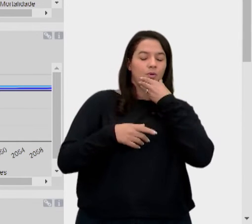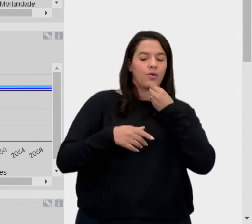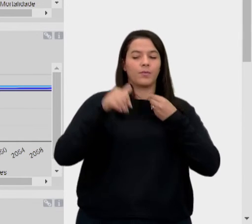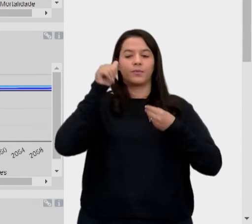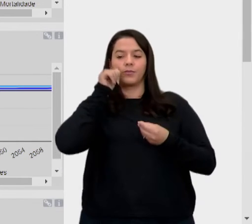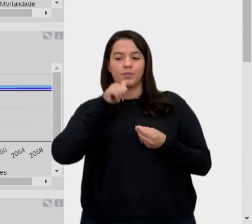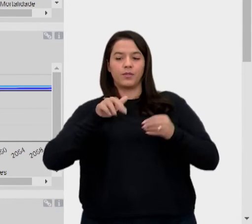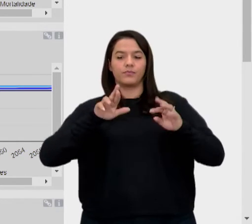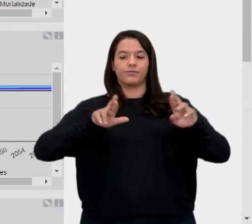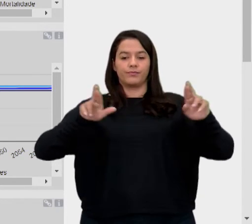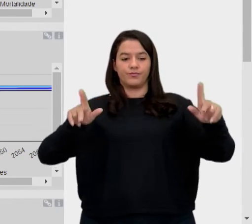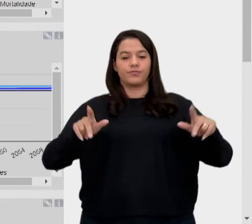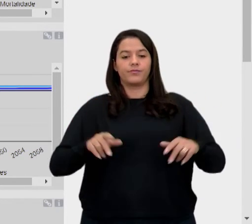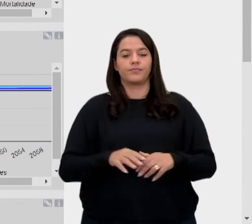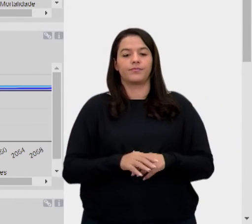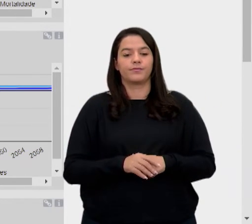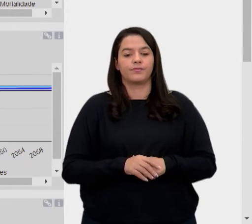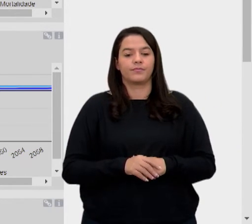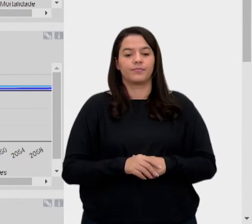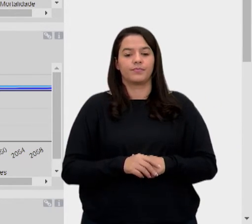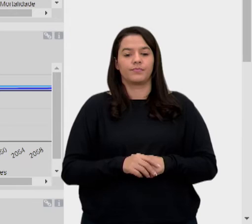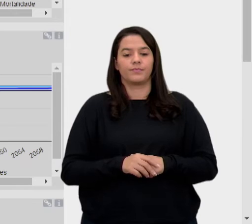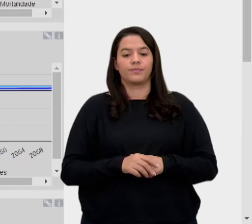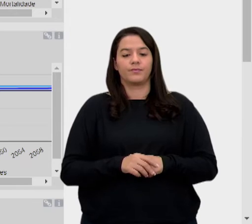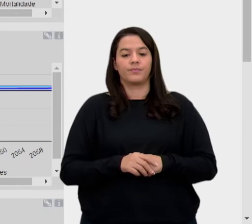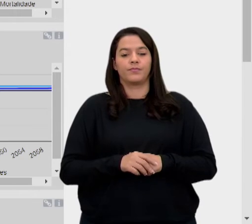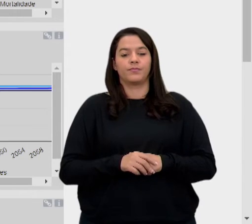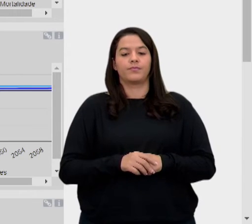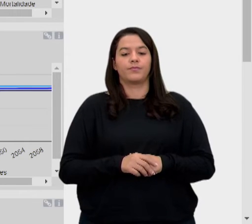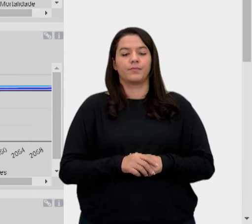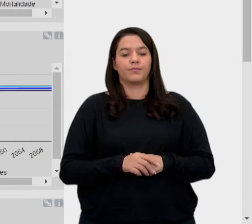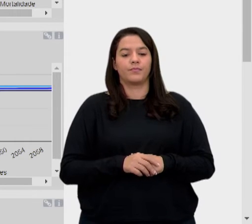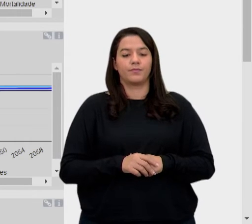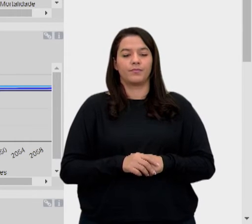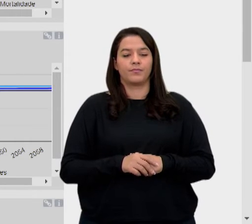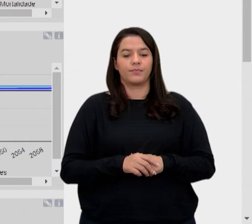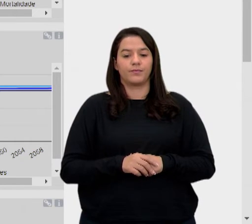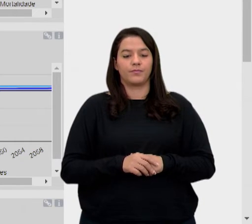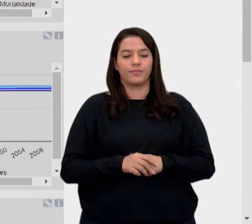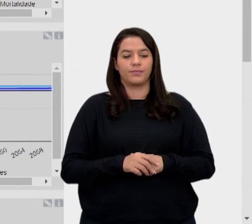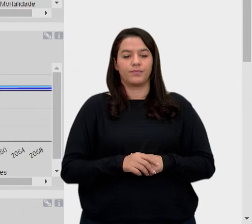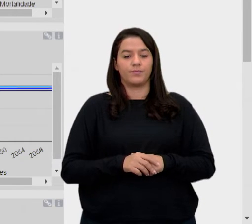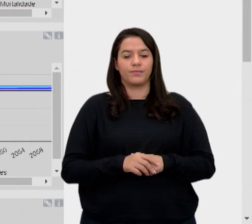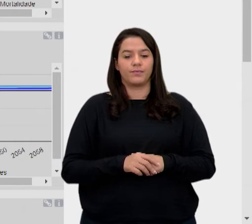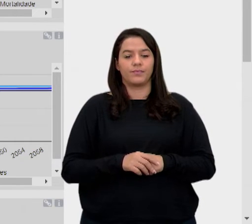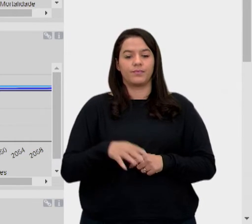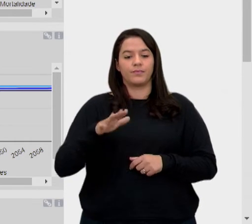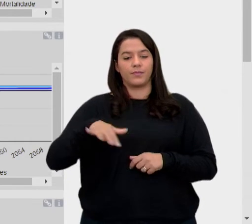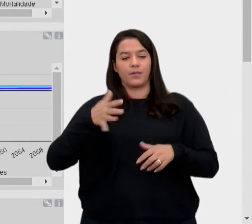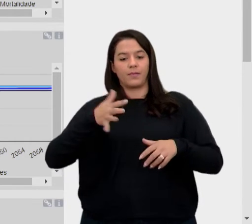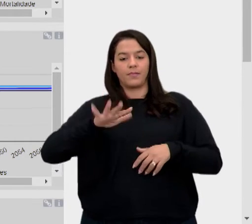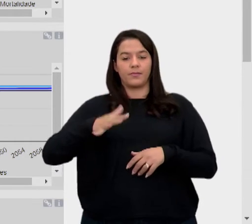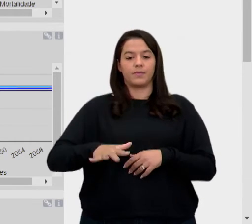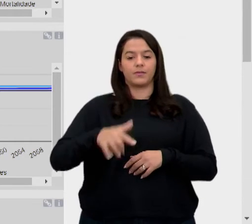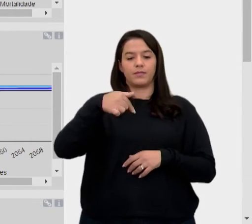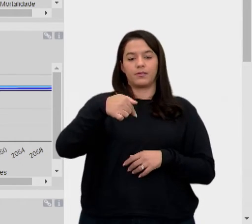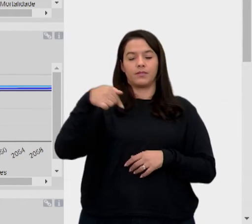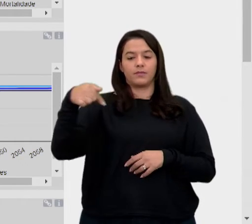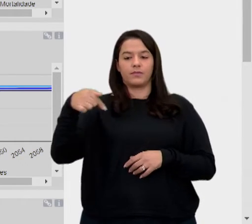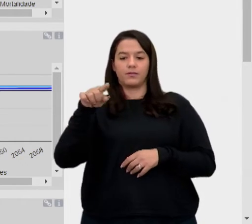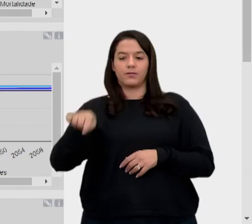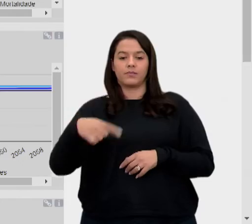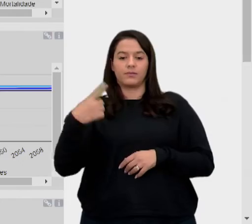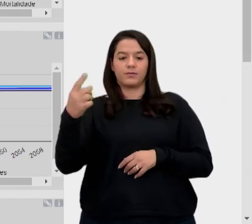e mulheres. E aí o total, deixa eu ver se eu consigo aqui. E aí a média aí de 77